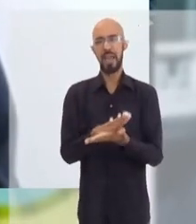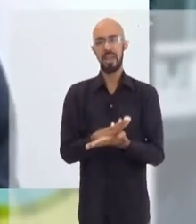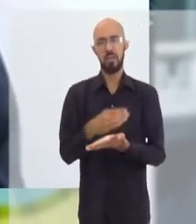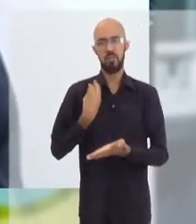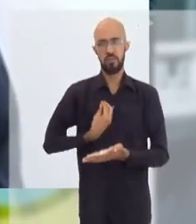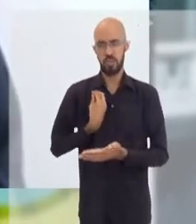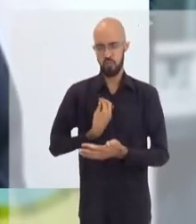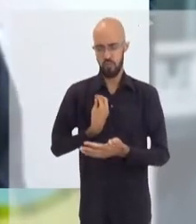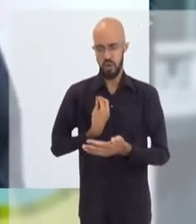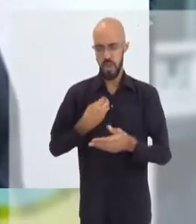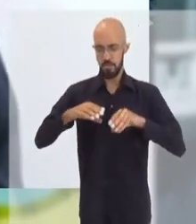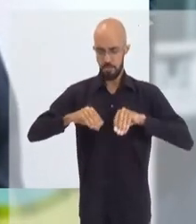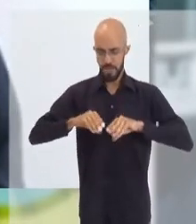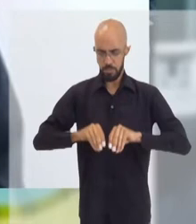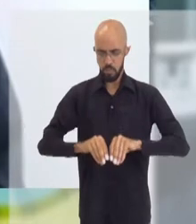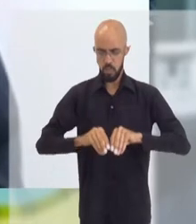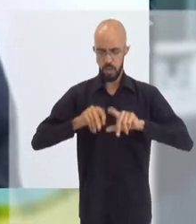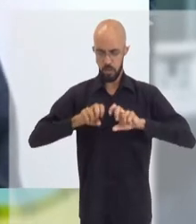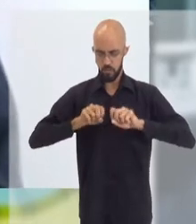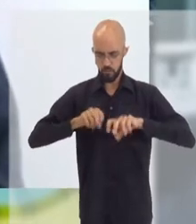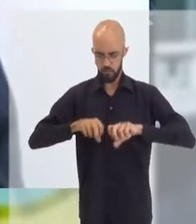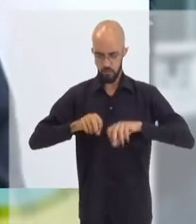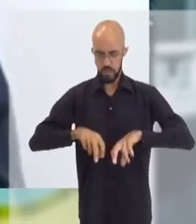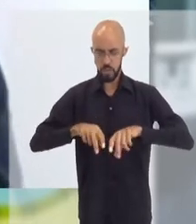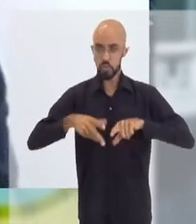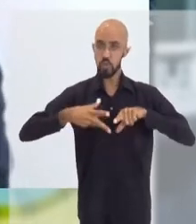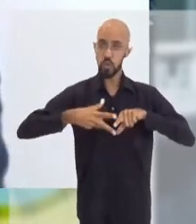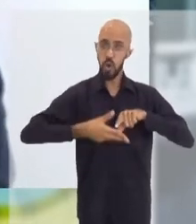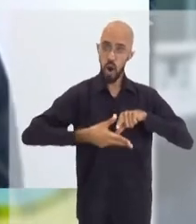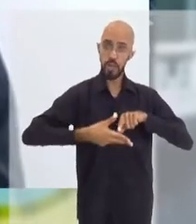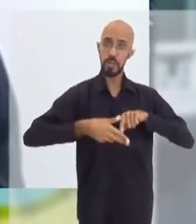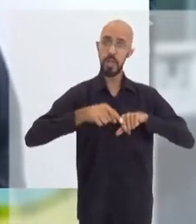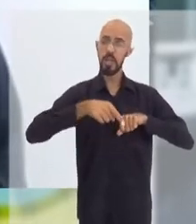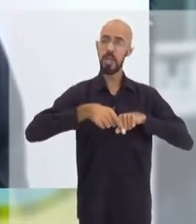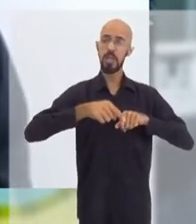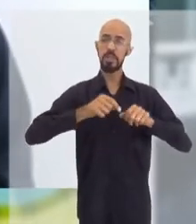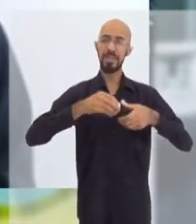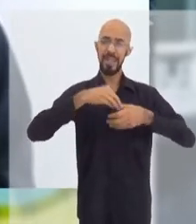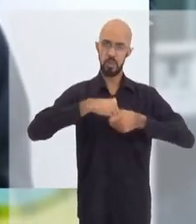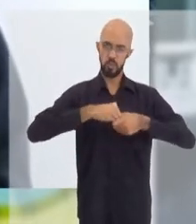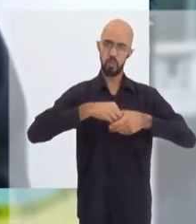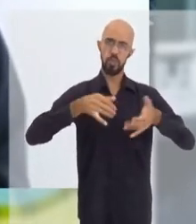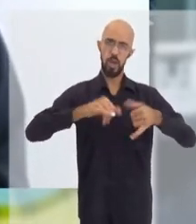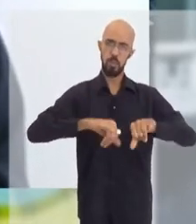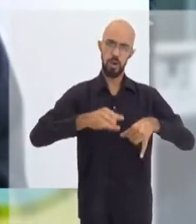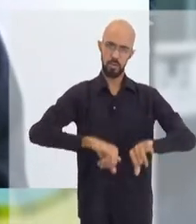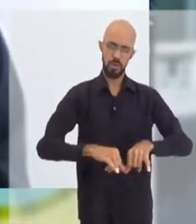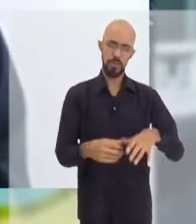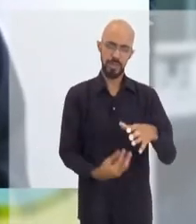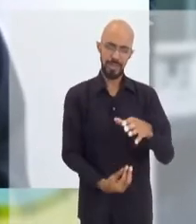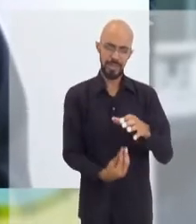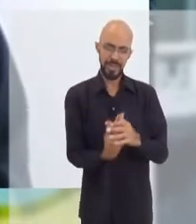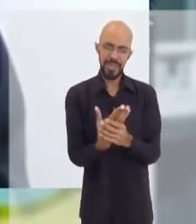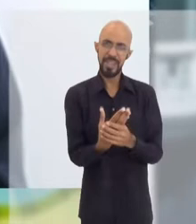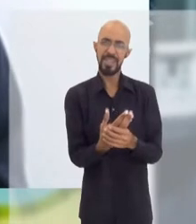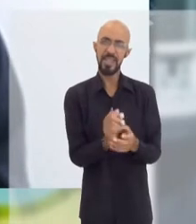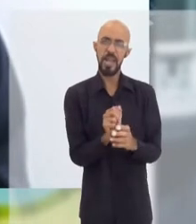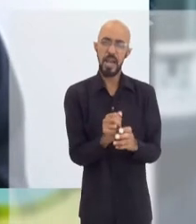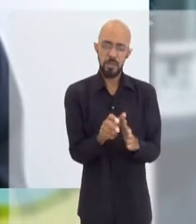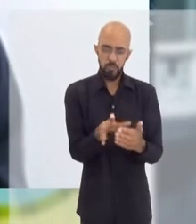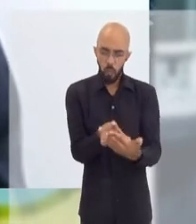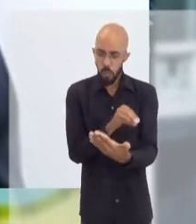manipula o vírus do coronavírus, ela é produzida sinteticamente, o laboratório produz uma sequência